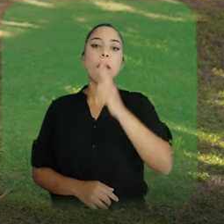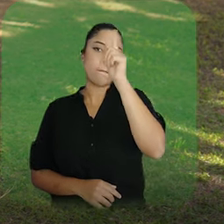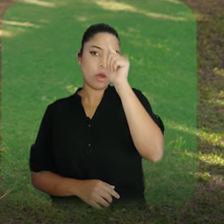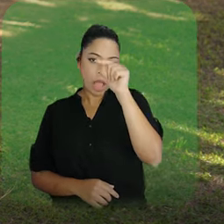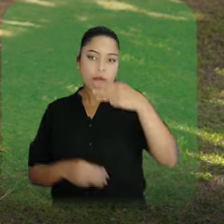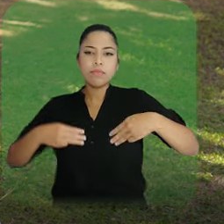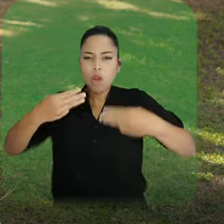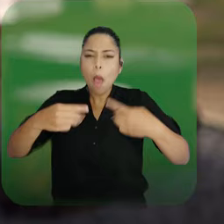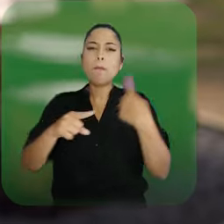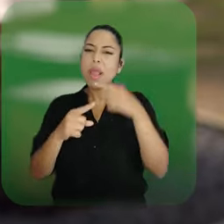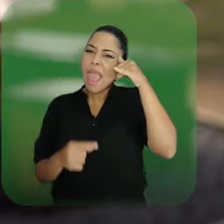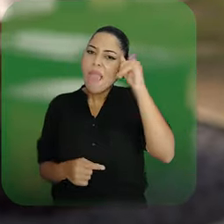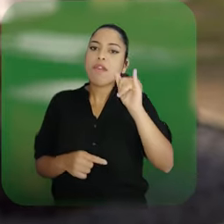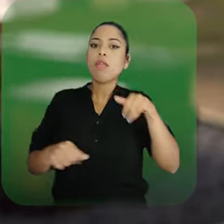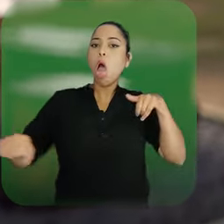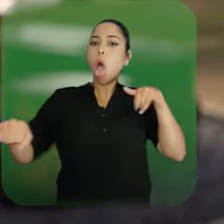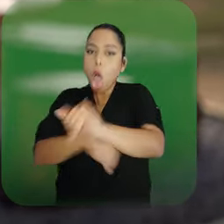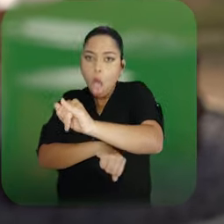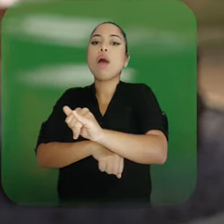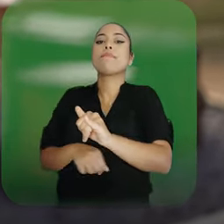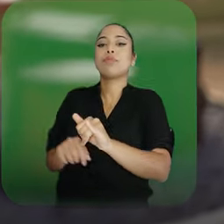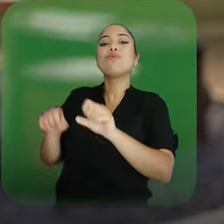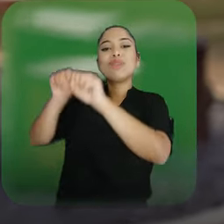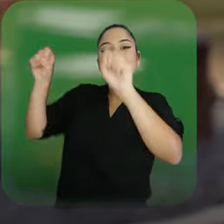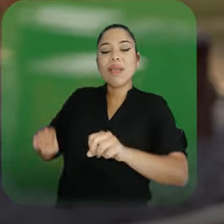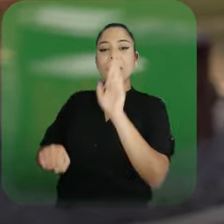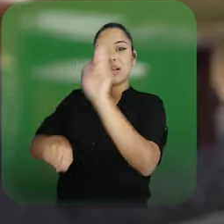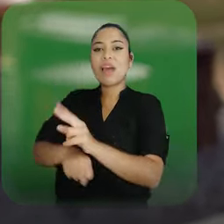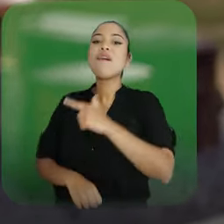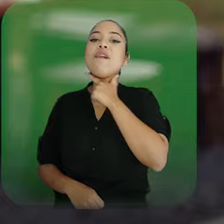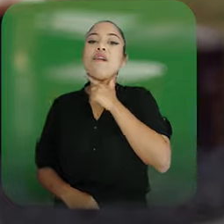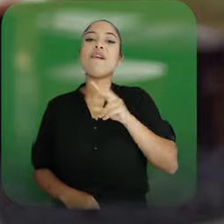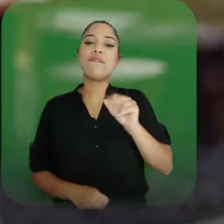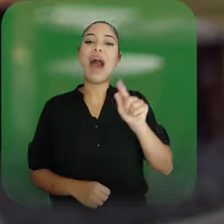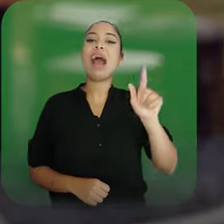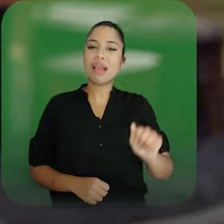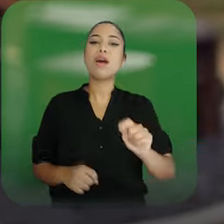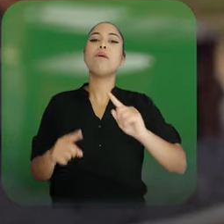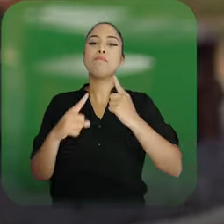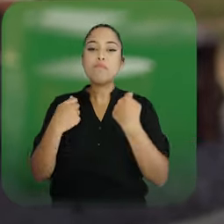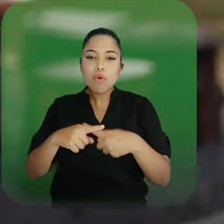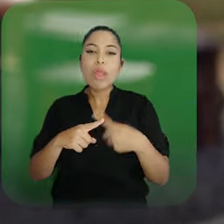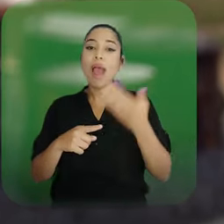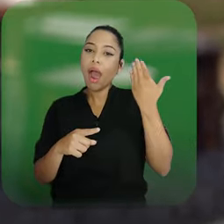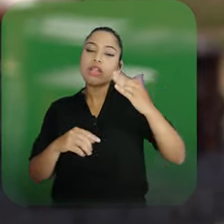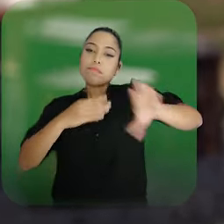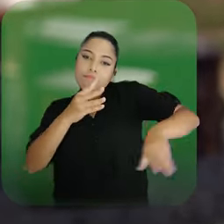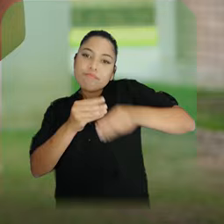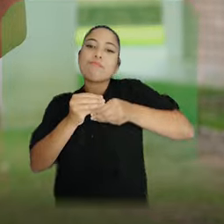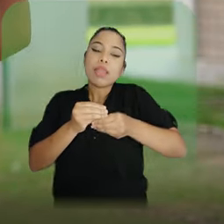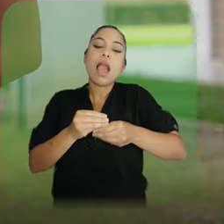de portaria ministerial para evitar fraudes no sistema de reserva de vagas com o uso de mecanismos além da